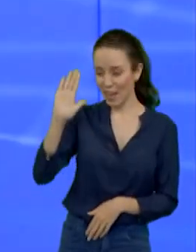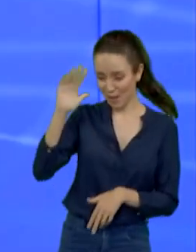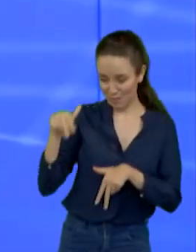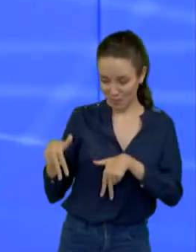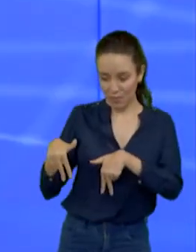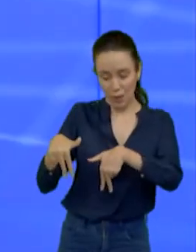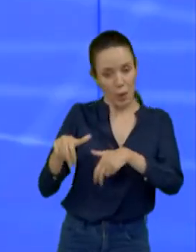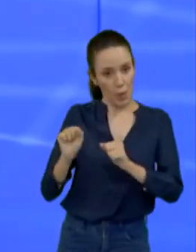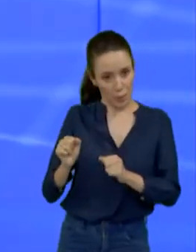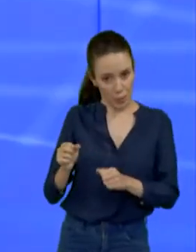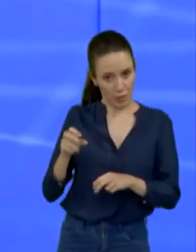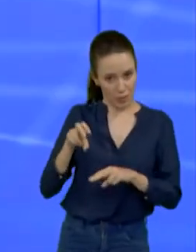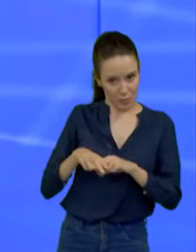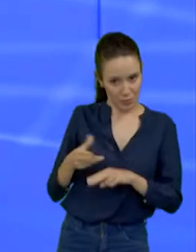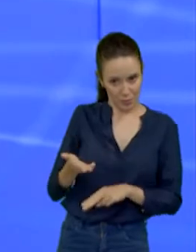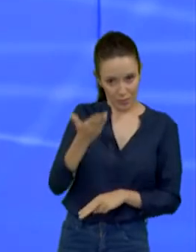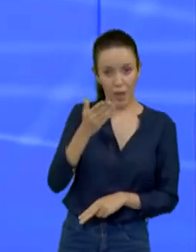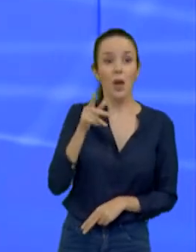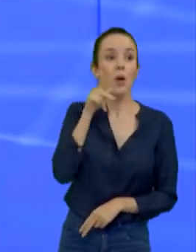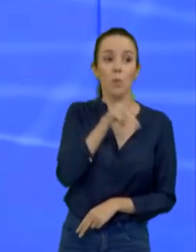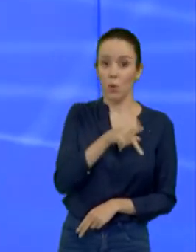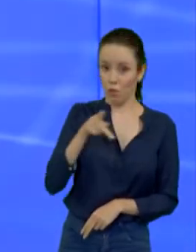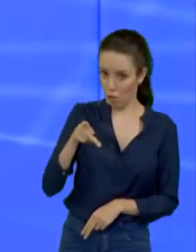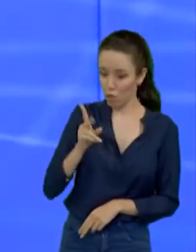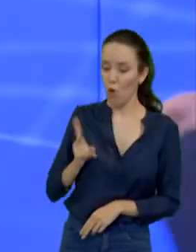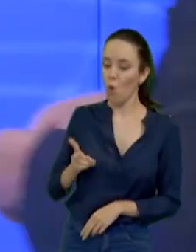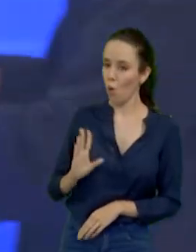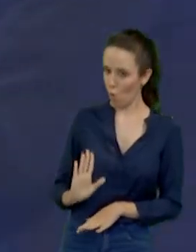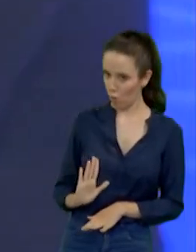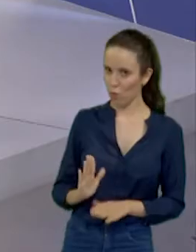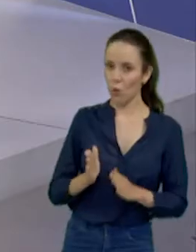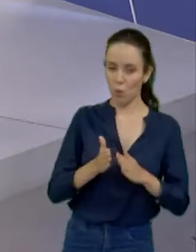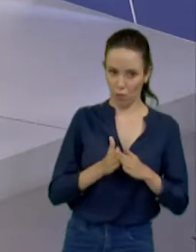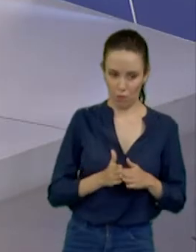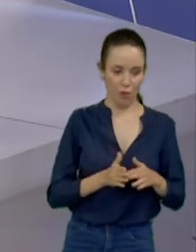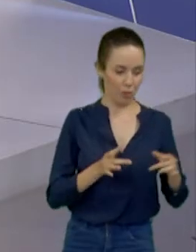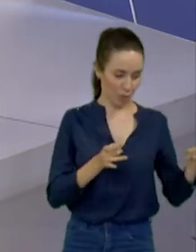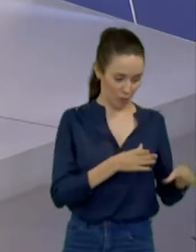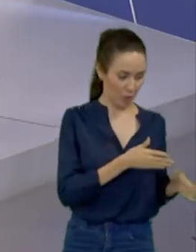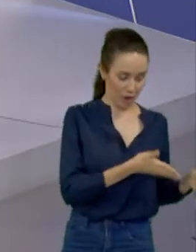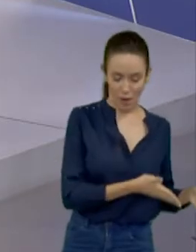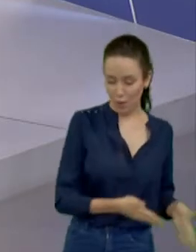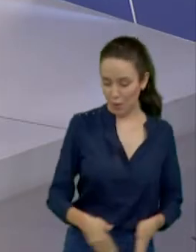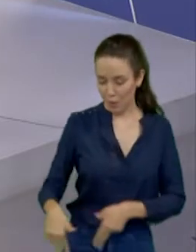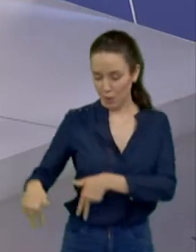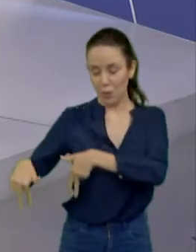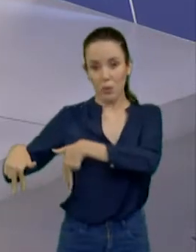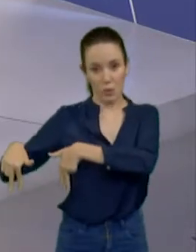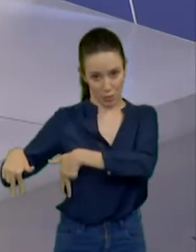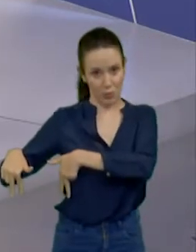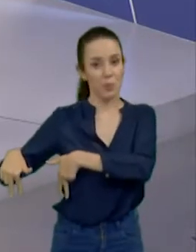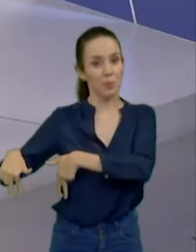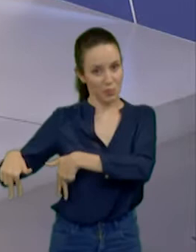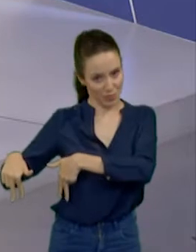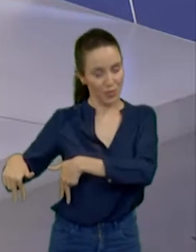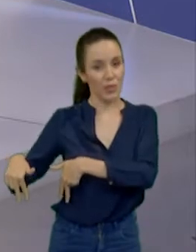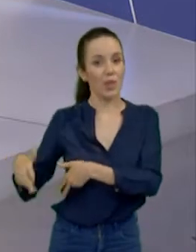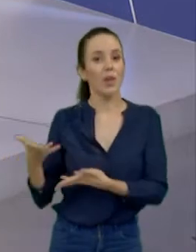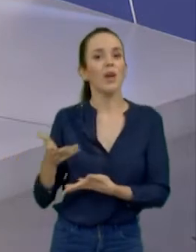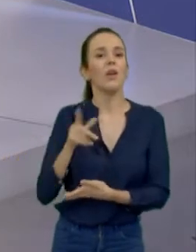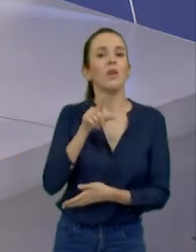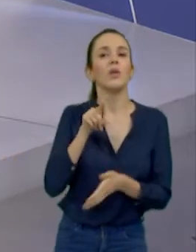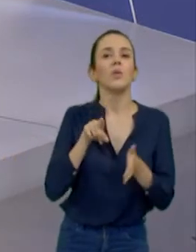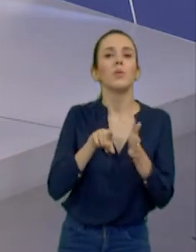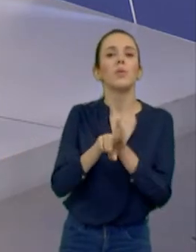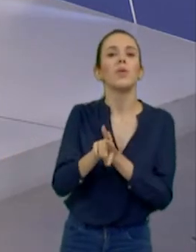Professor Gleice, agora eu peço que venha aqui ao púlpito do meu lado direito, por favor, para que a gente possa dar a sequência. Para